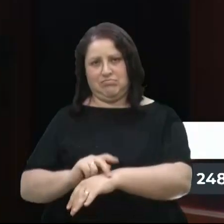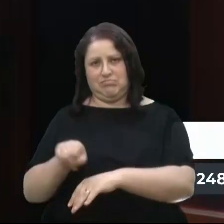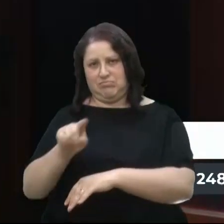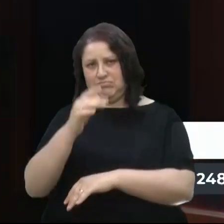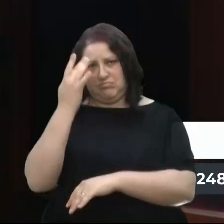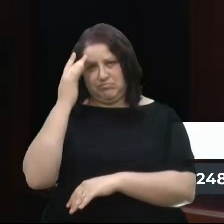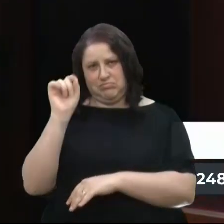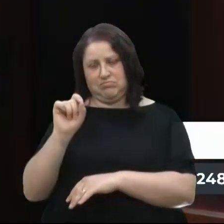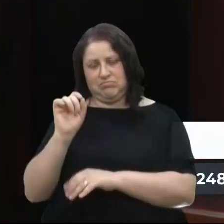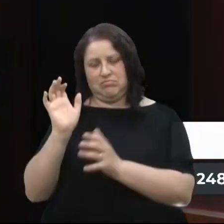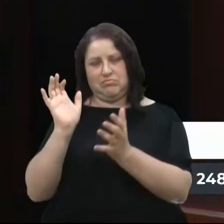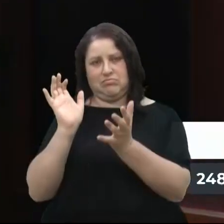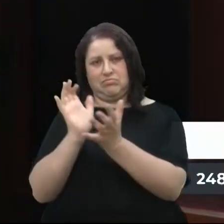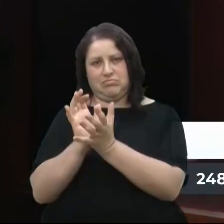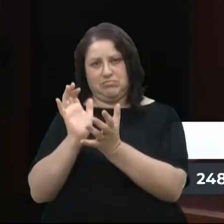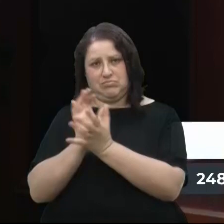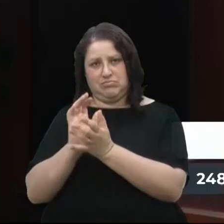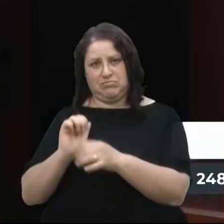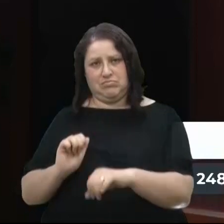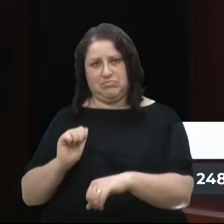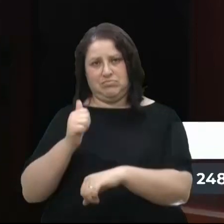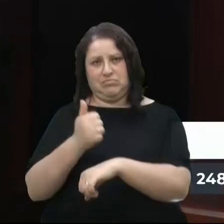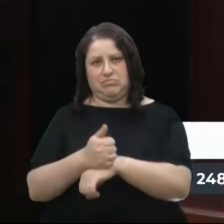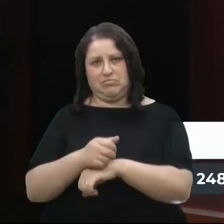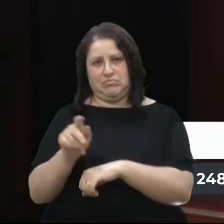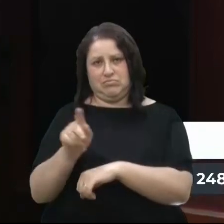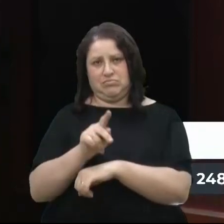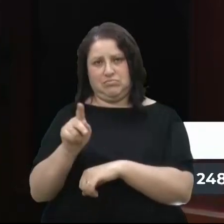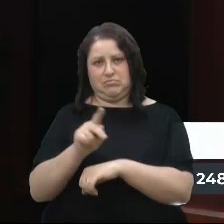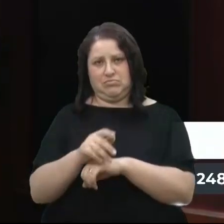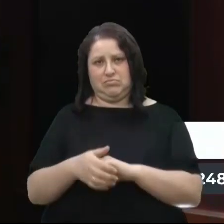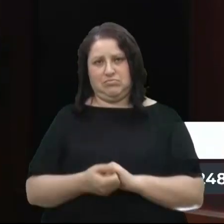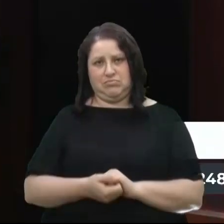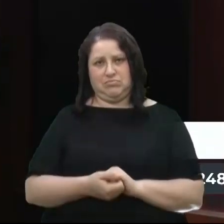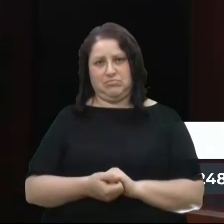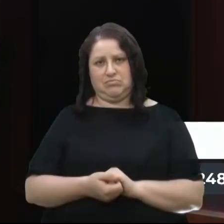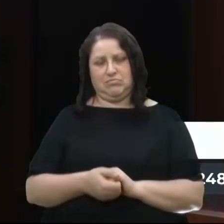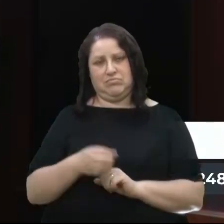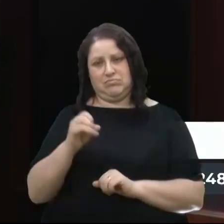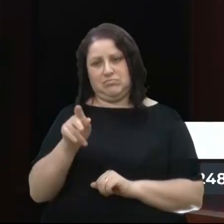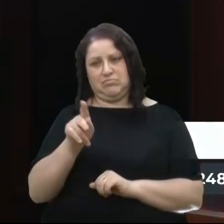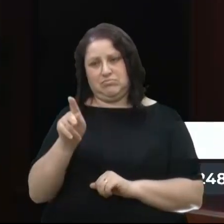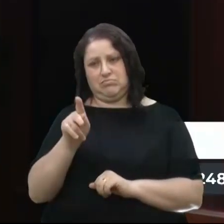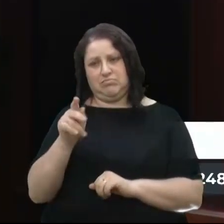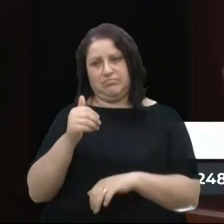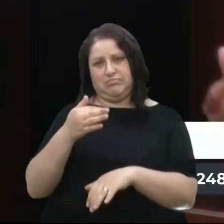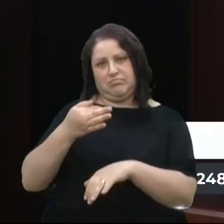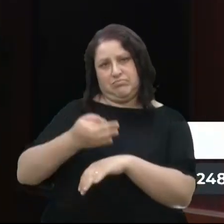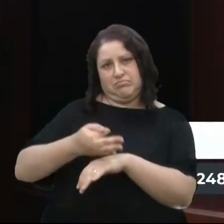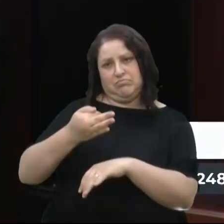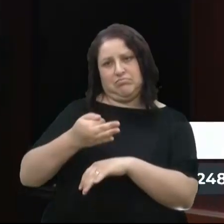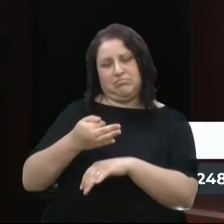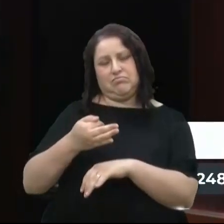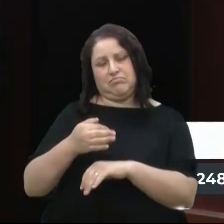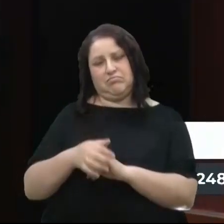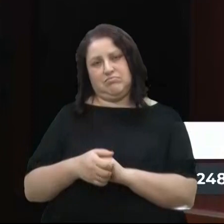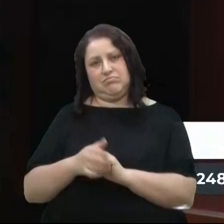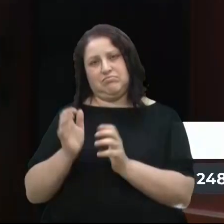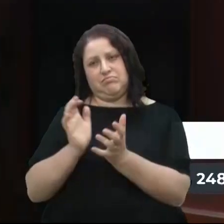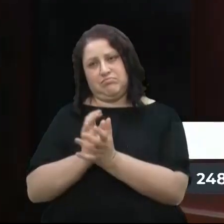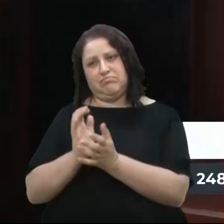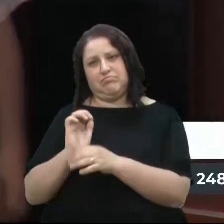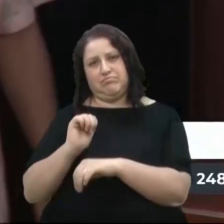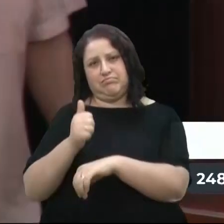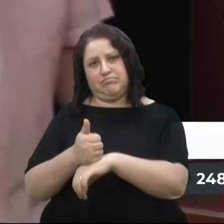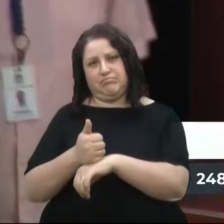sabe, são os colegas que substituem os professores na sua ausência. As escolas, em relação ao número de